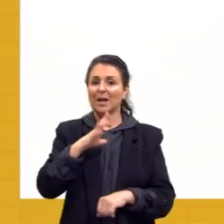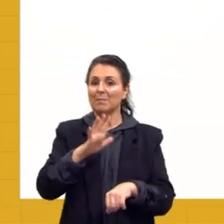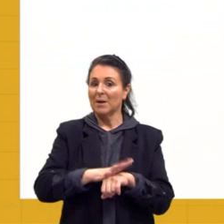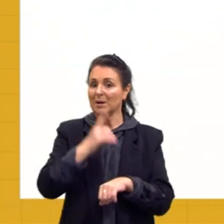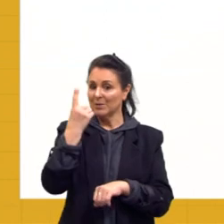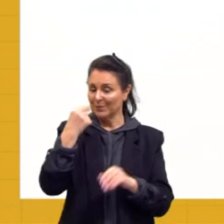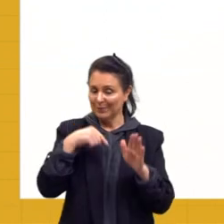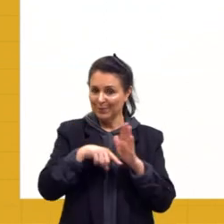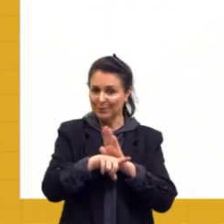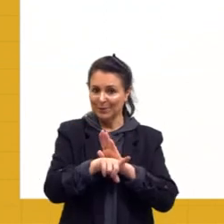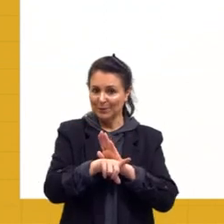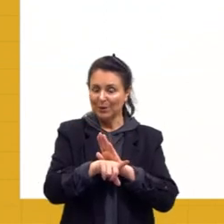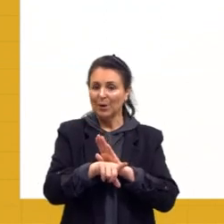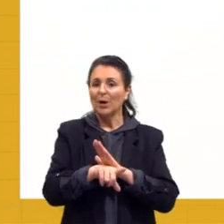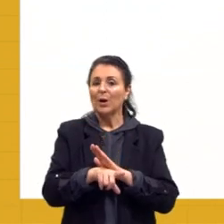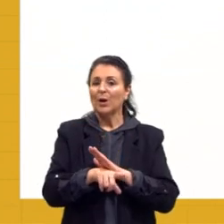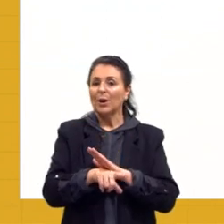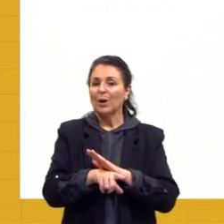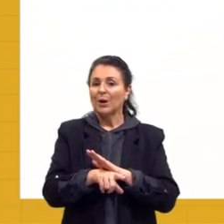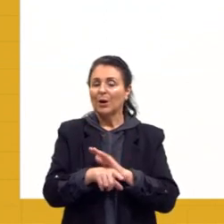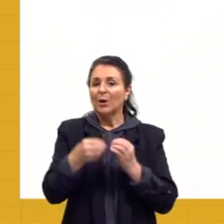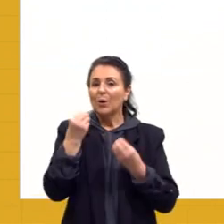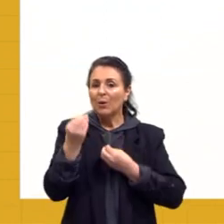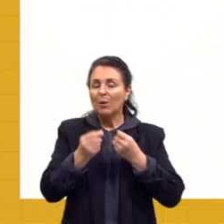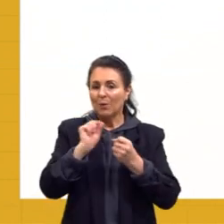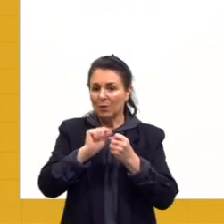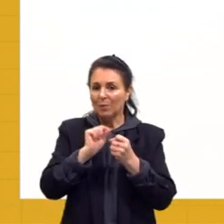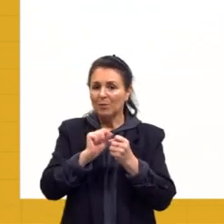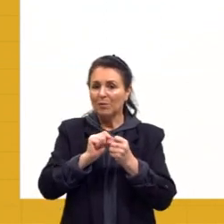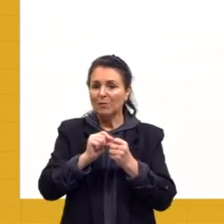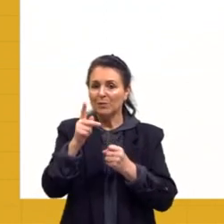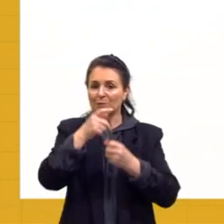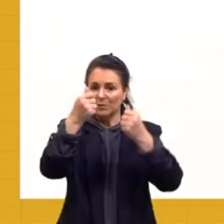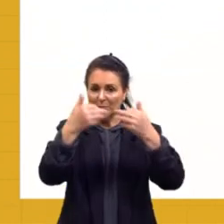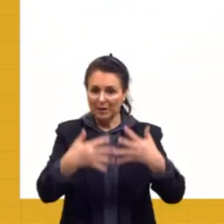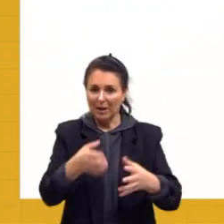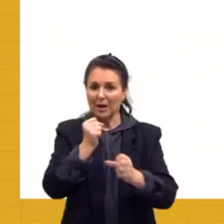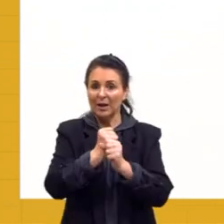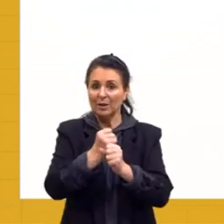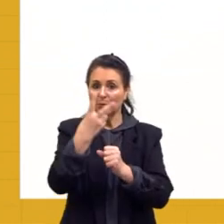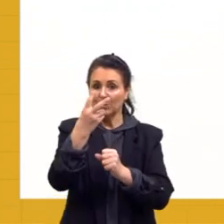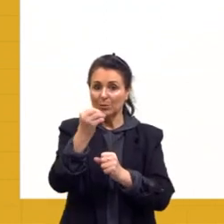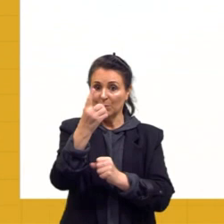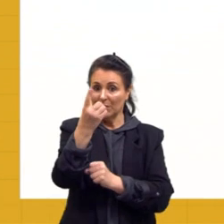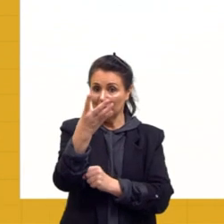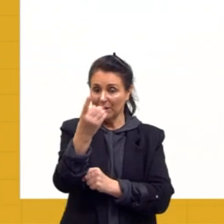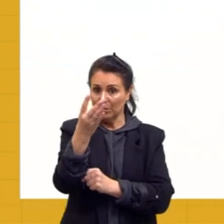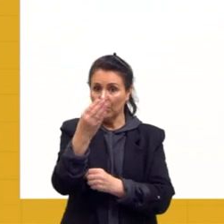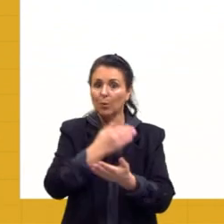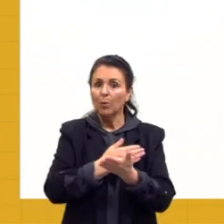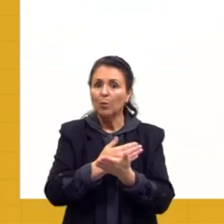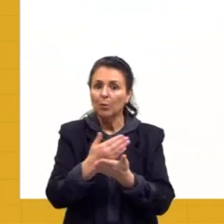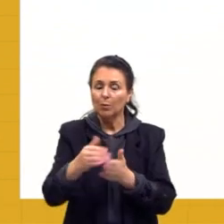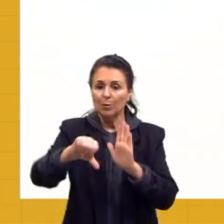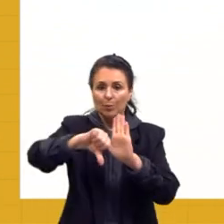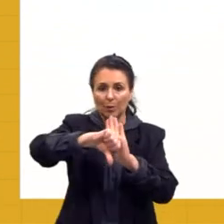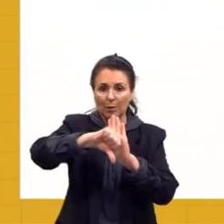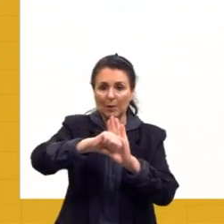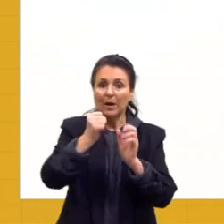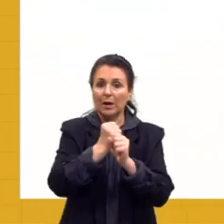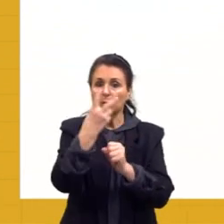questãozinha, vamos ver como é que isso pode ser relacionado, e nem em 2014. Ao deflagrar-se a crise mundial em 29,